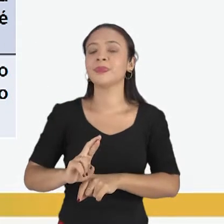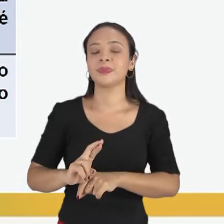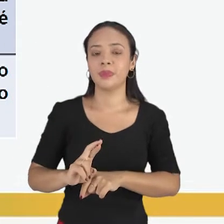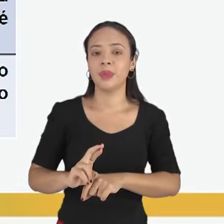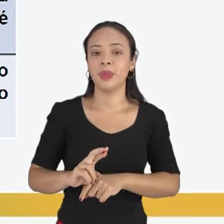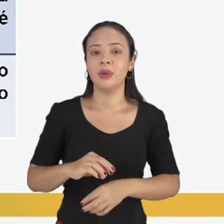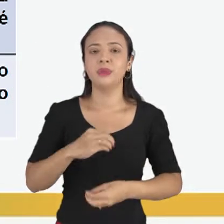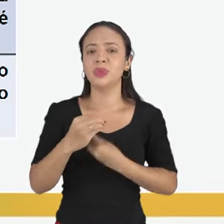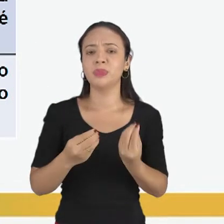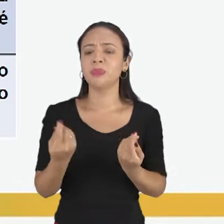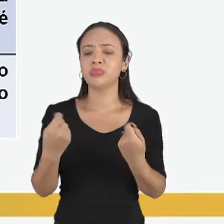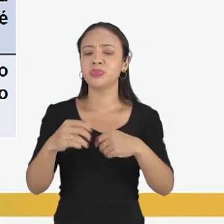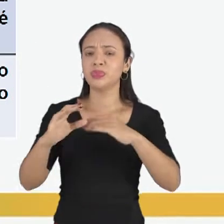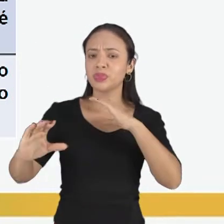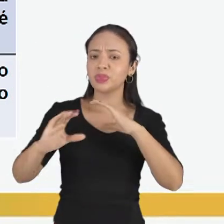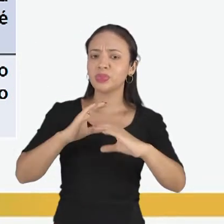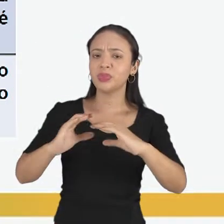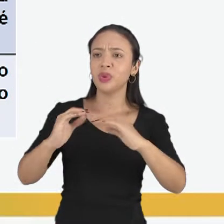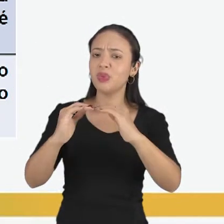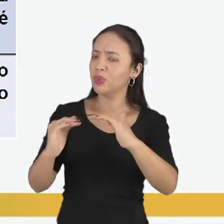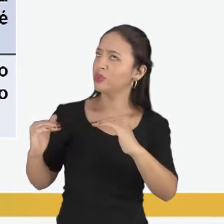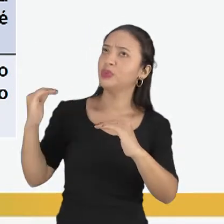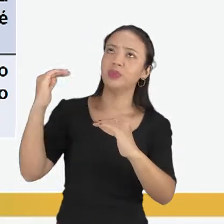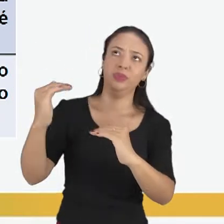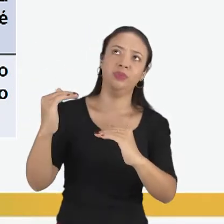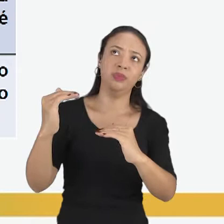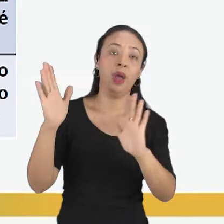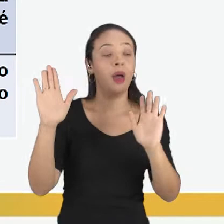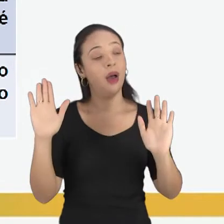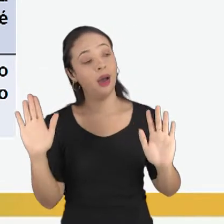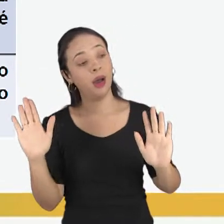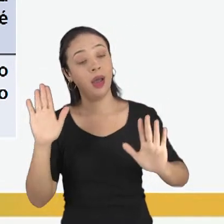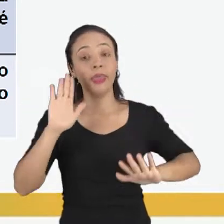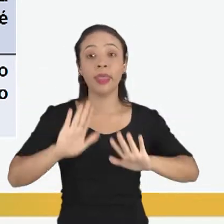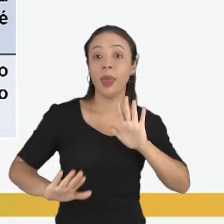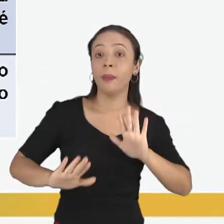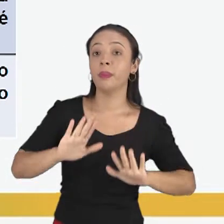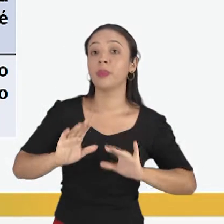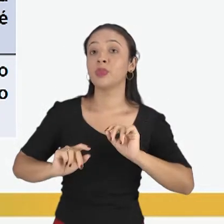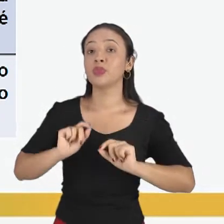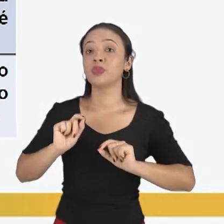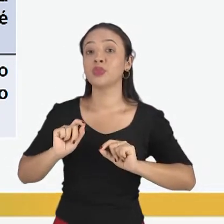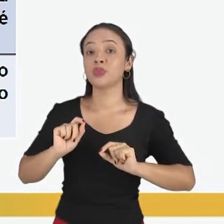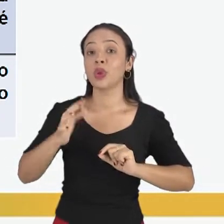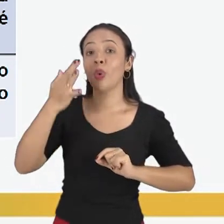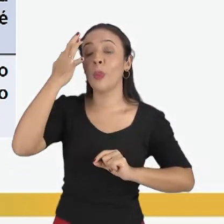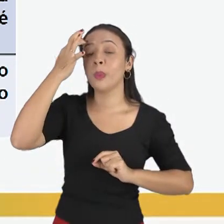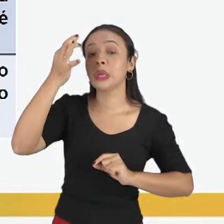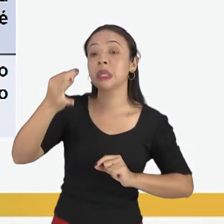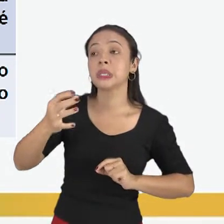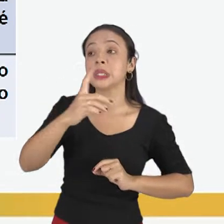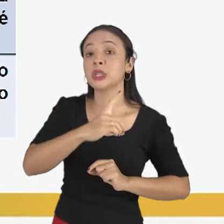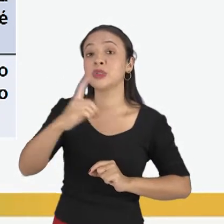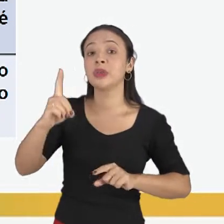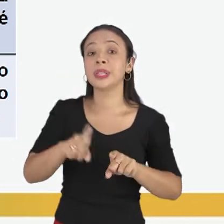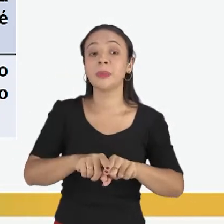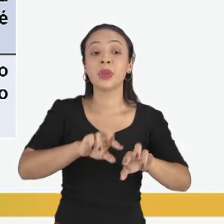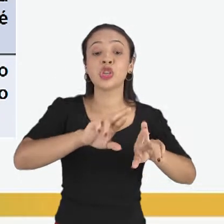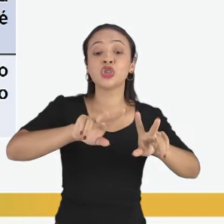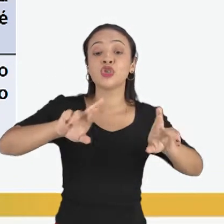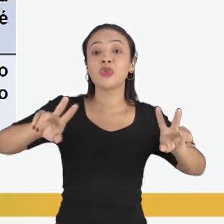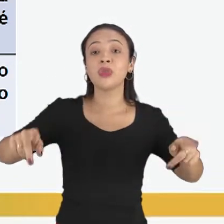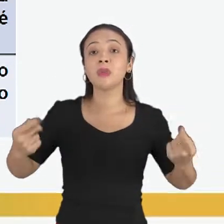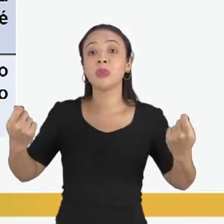E como é a comunicação com o transcendente? Depende da concepção da divindade e das diferenças entre as